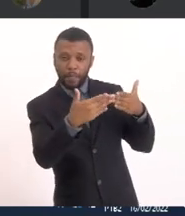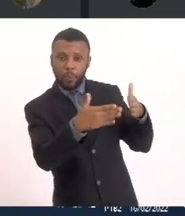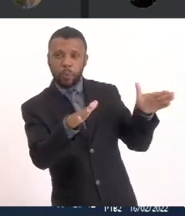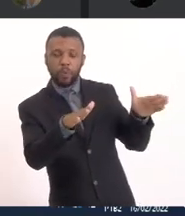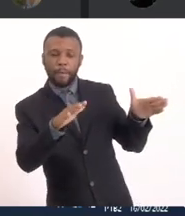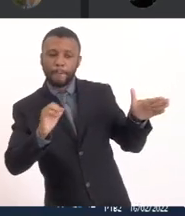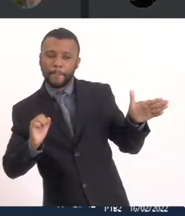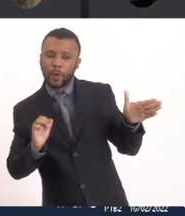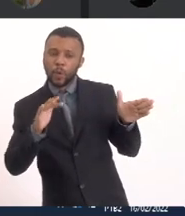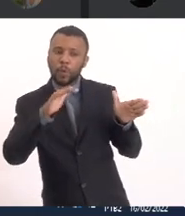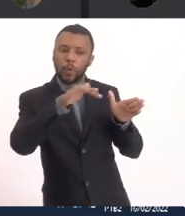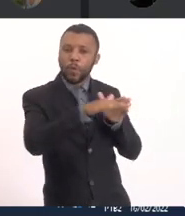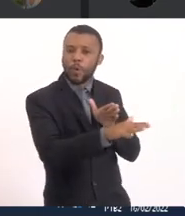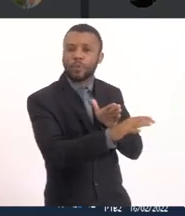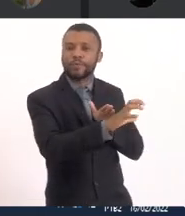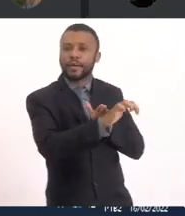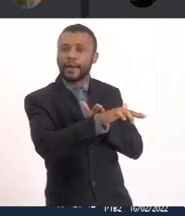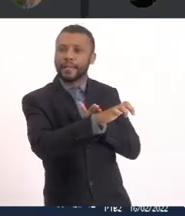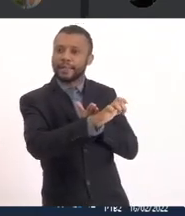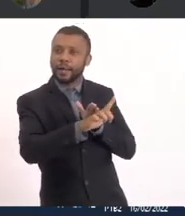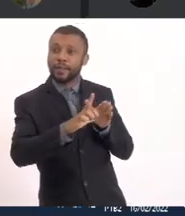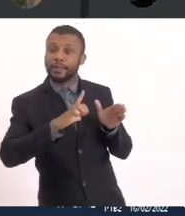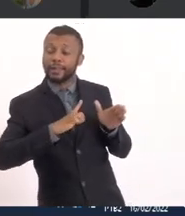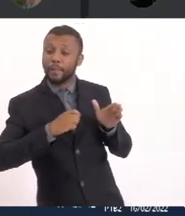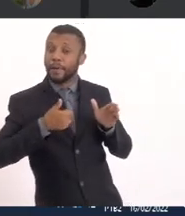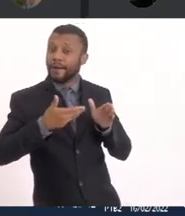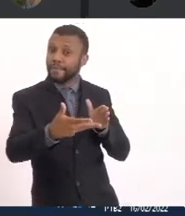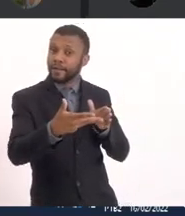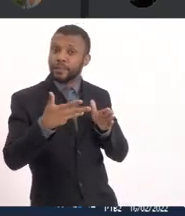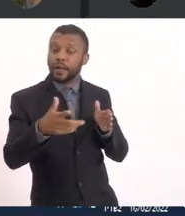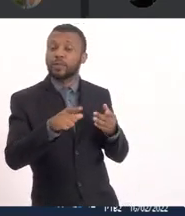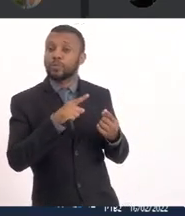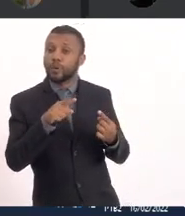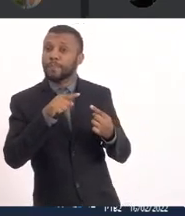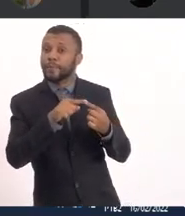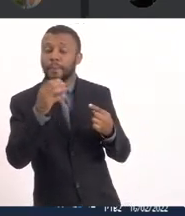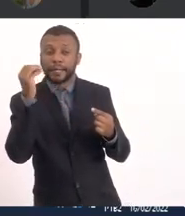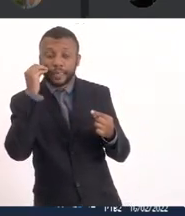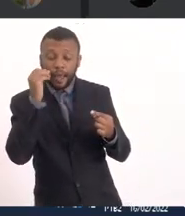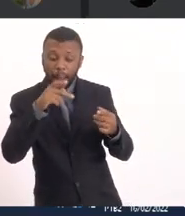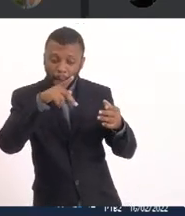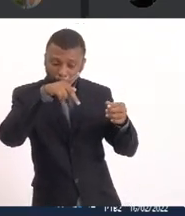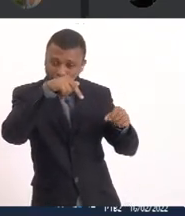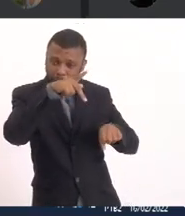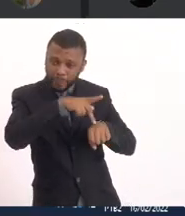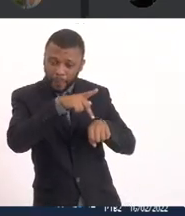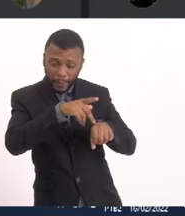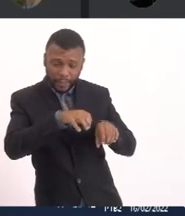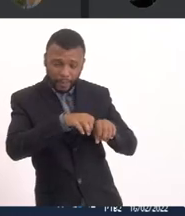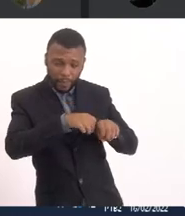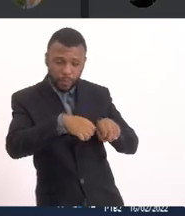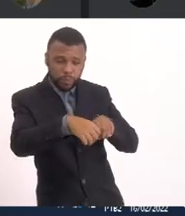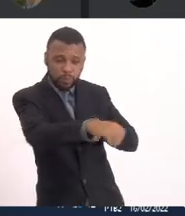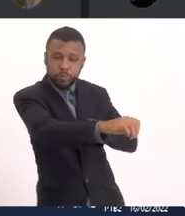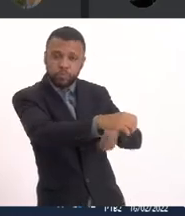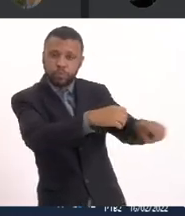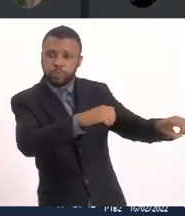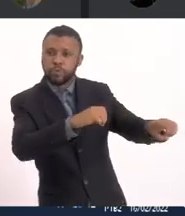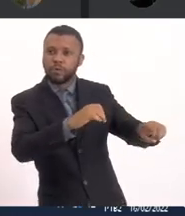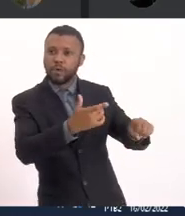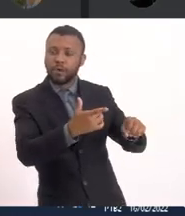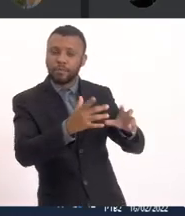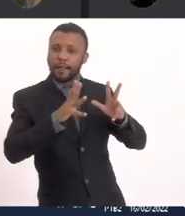Para o centro Do canal Uma velocidade Concentrada Para desassorear O centro do canal E com isso A água poder Entrar e sair E os